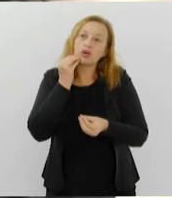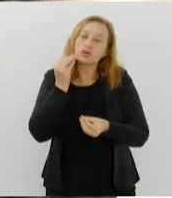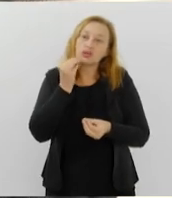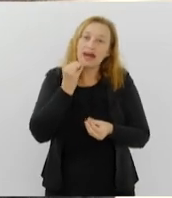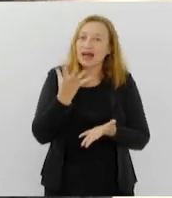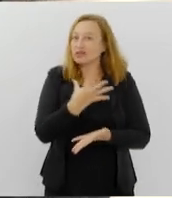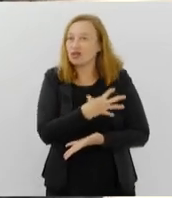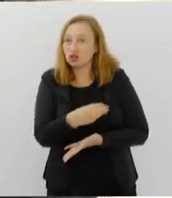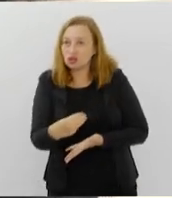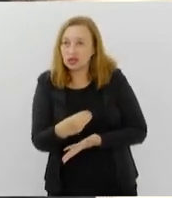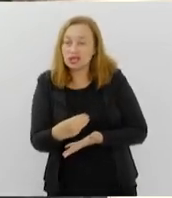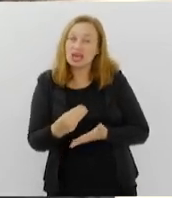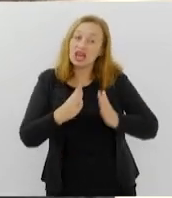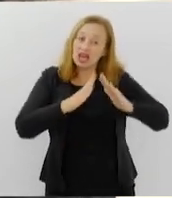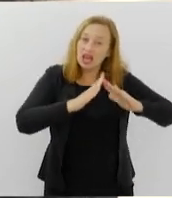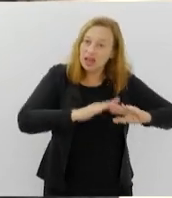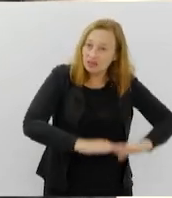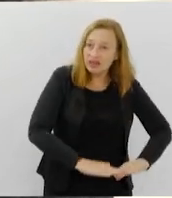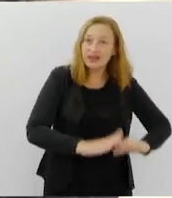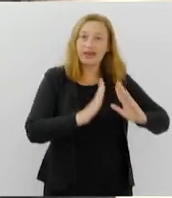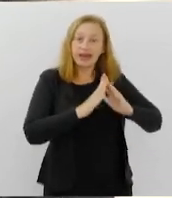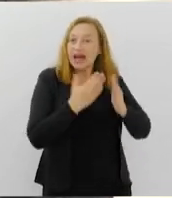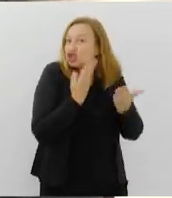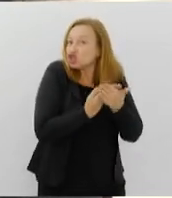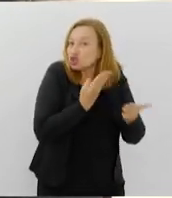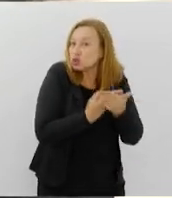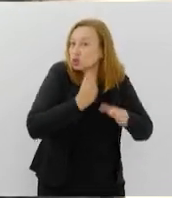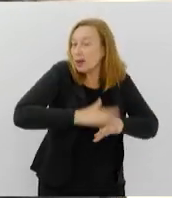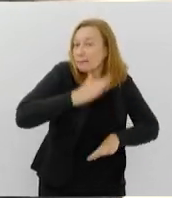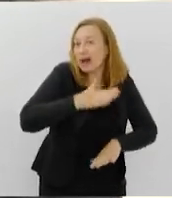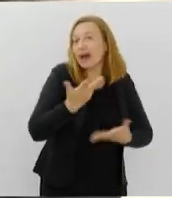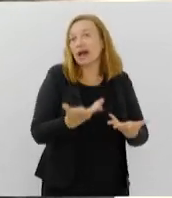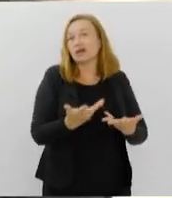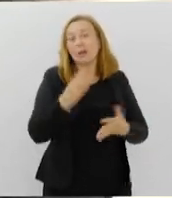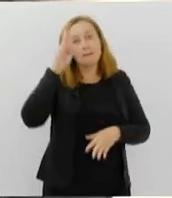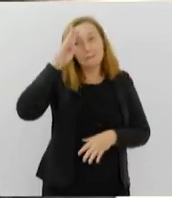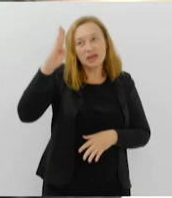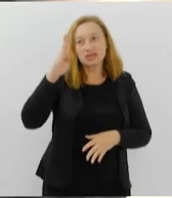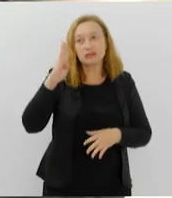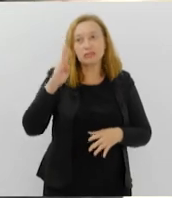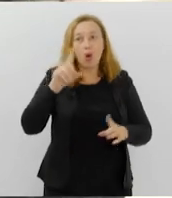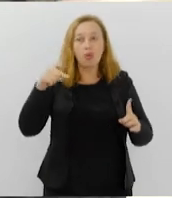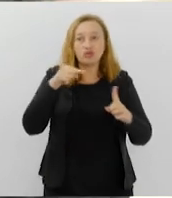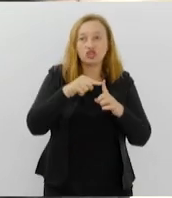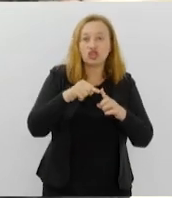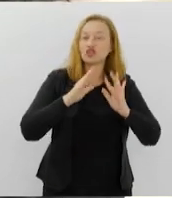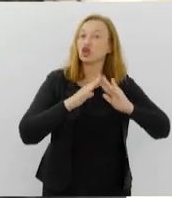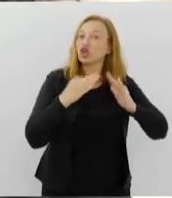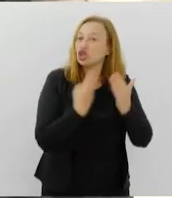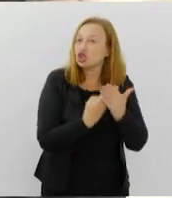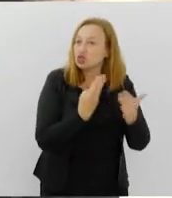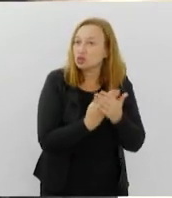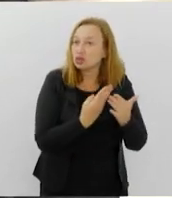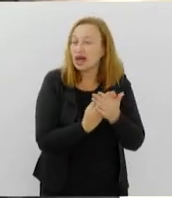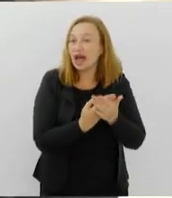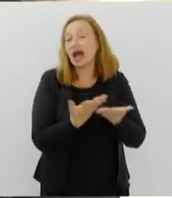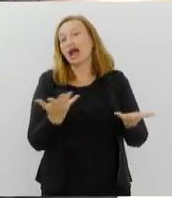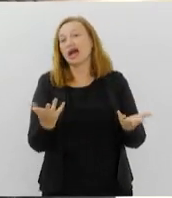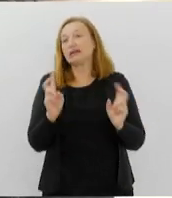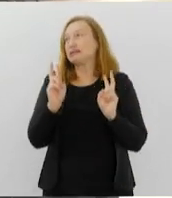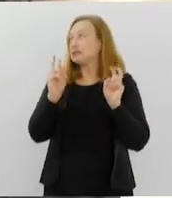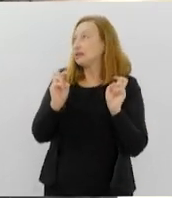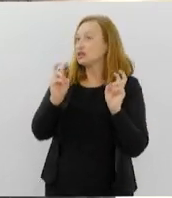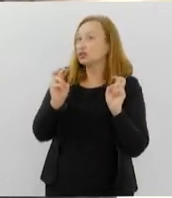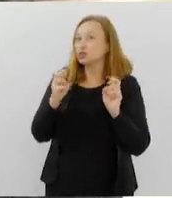fiquem em casa, estudem mais, tenham como principal tarefa estudar. E, muito nessa questão,